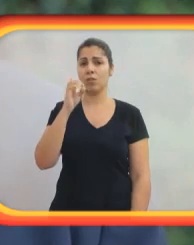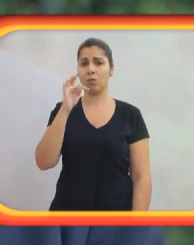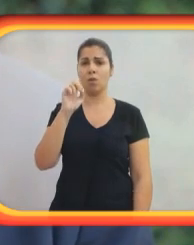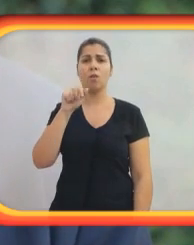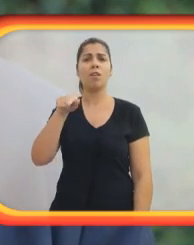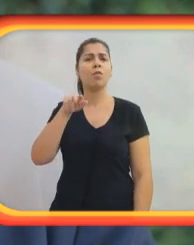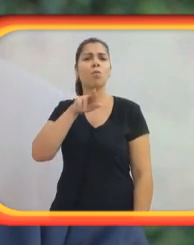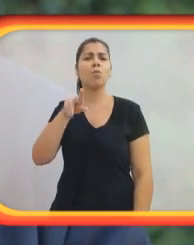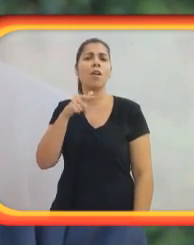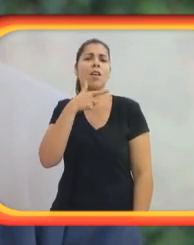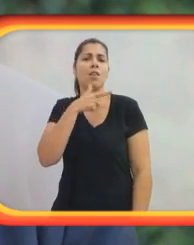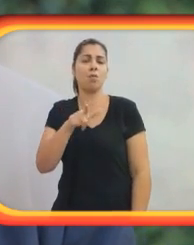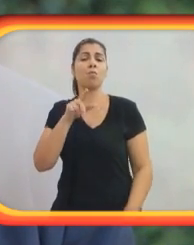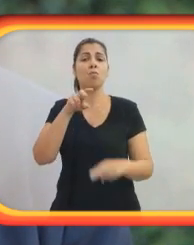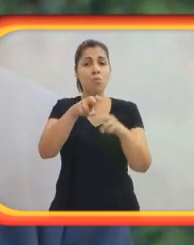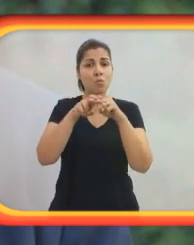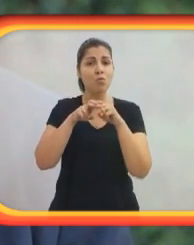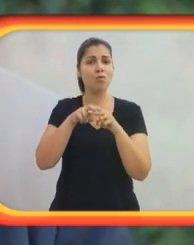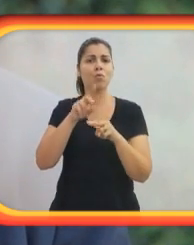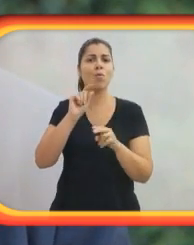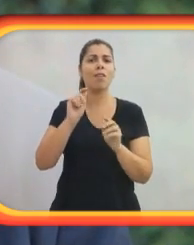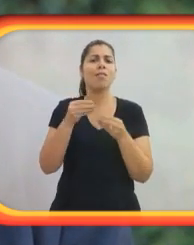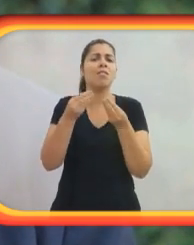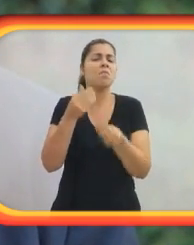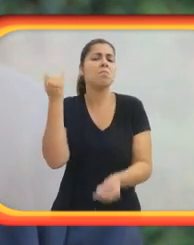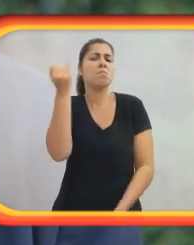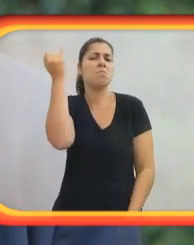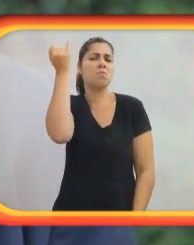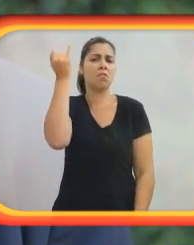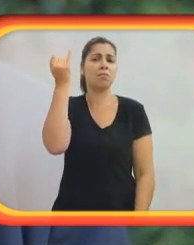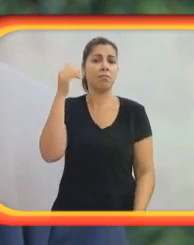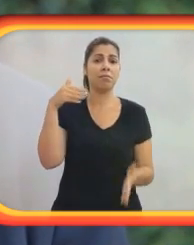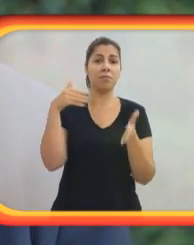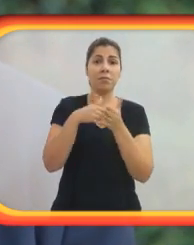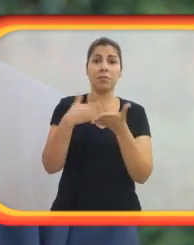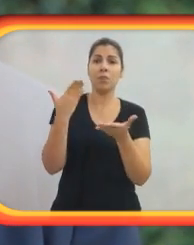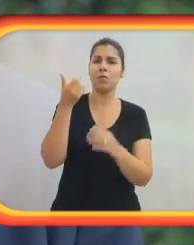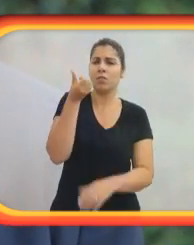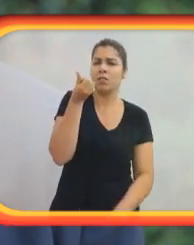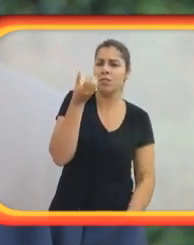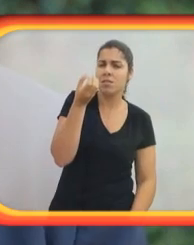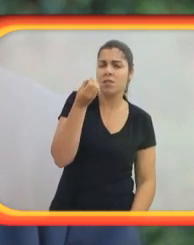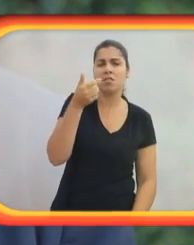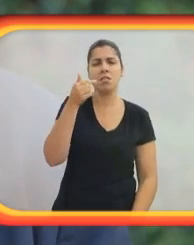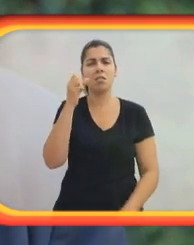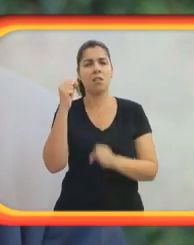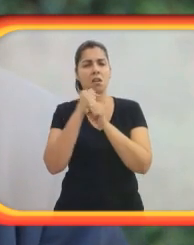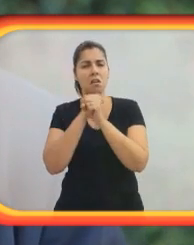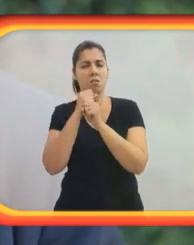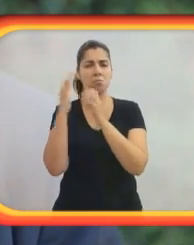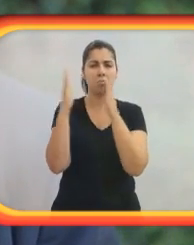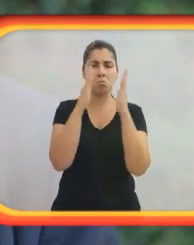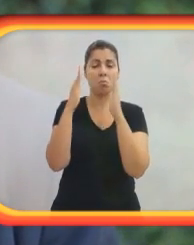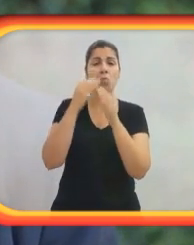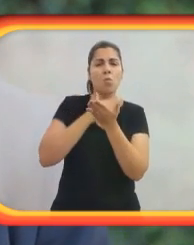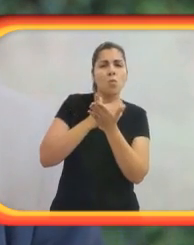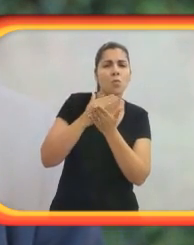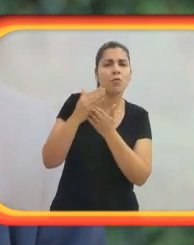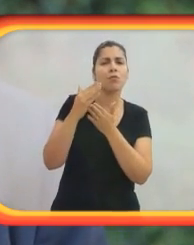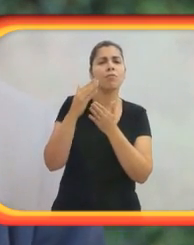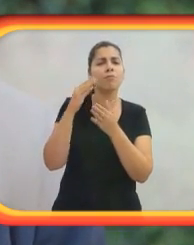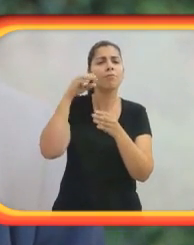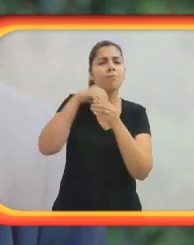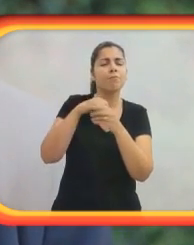E durante muitos anos considerava-se que a língua gestual não era uma língua e por isso não se deu muita importância. Até que nos anos 60 e 70 se começou a fazer